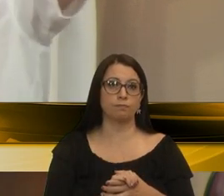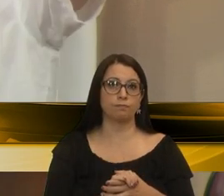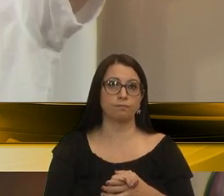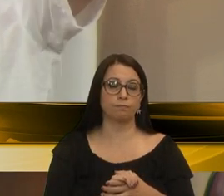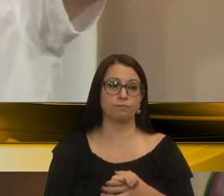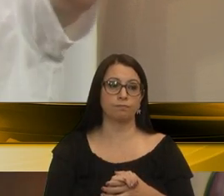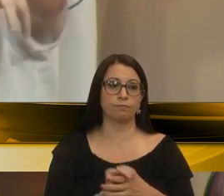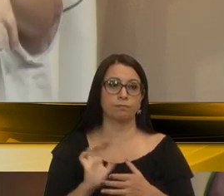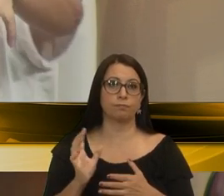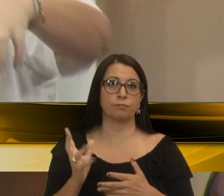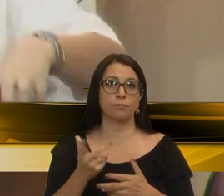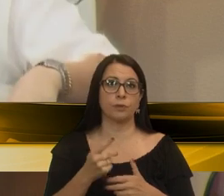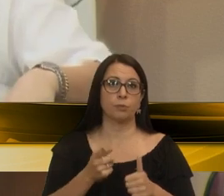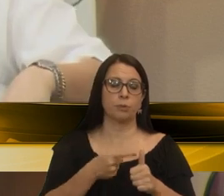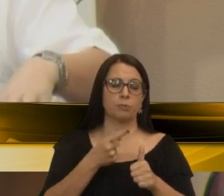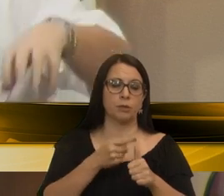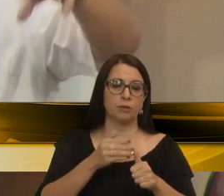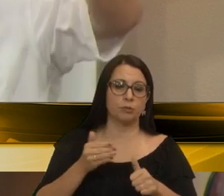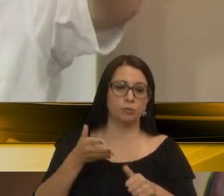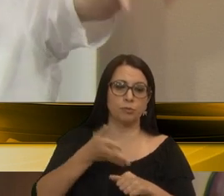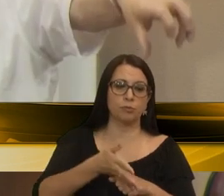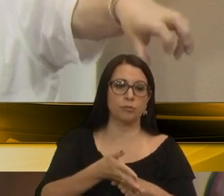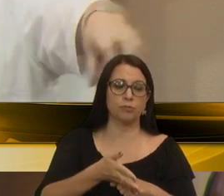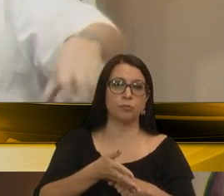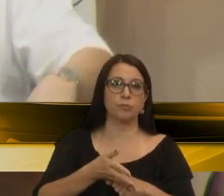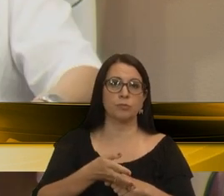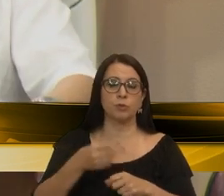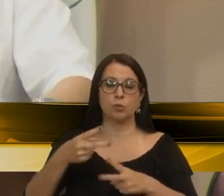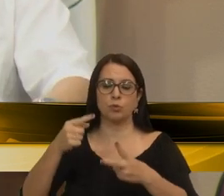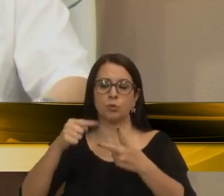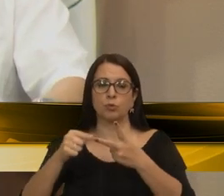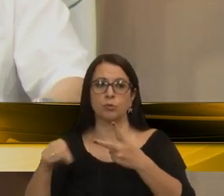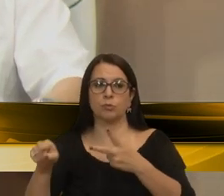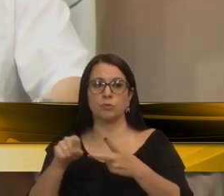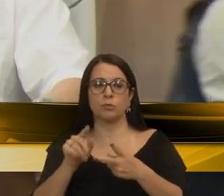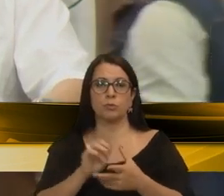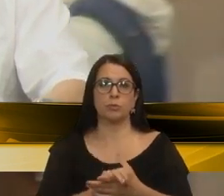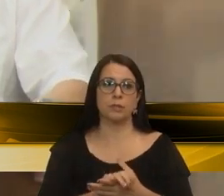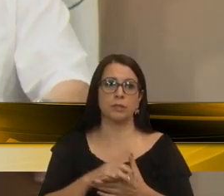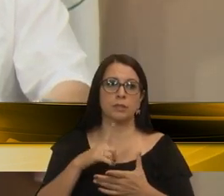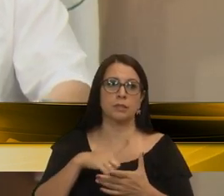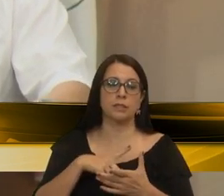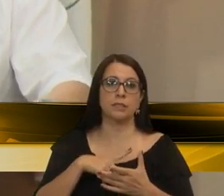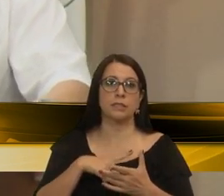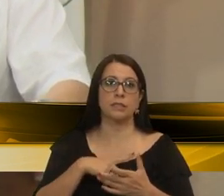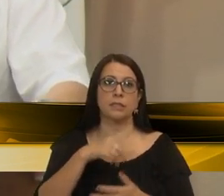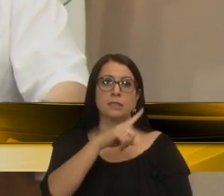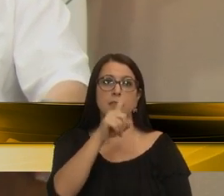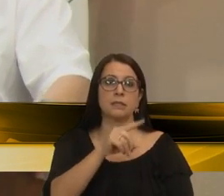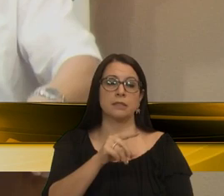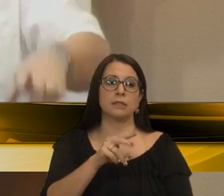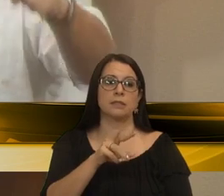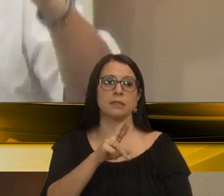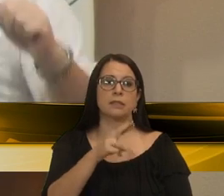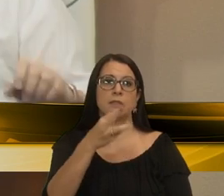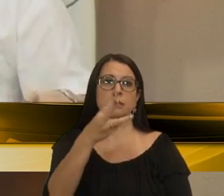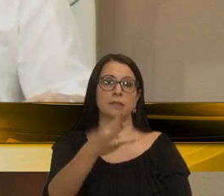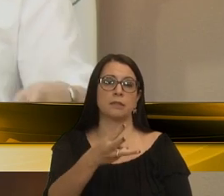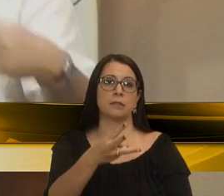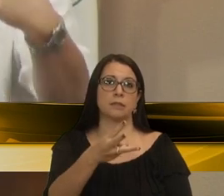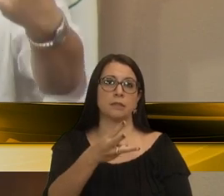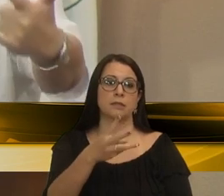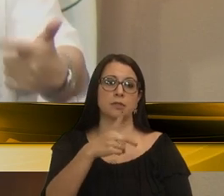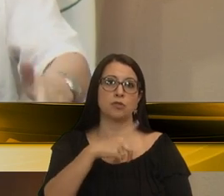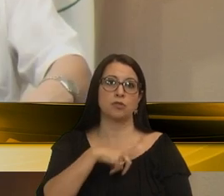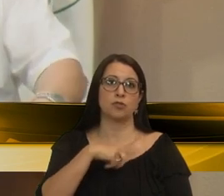tanto do primeiro anel perimetral quanto do segundo anel perimetral, estavam nas ZR3, e nas ZR3,